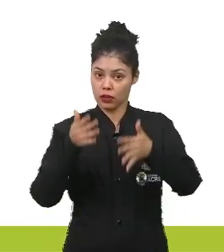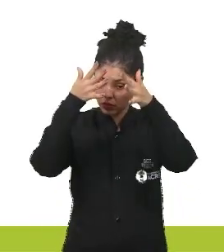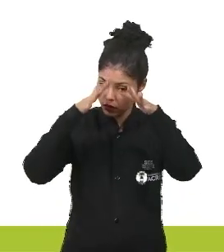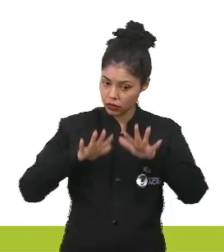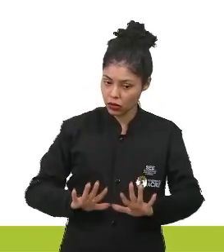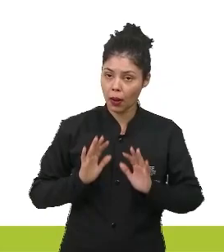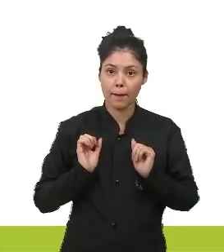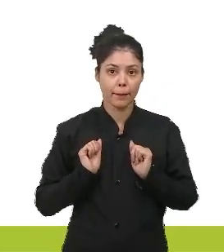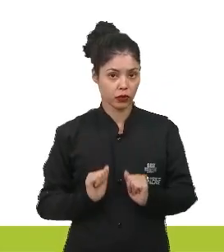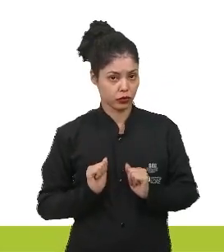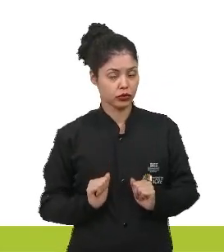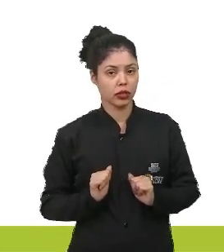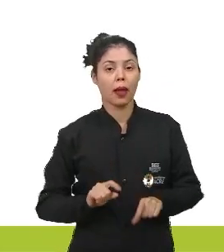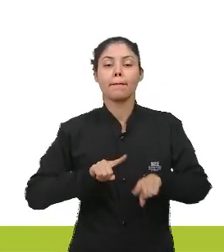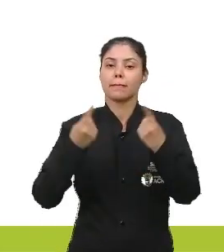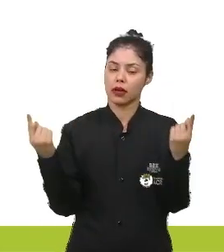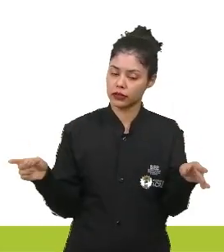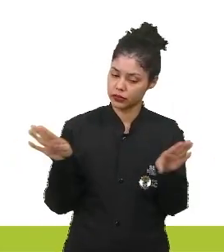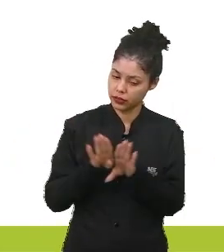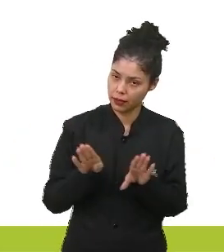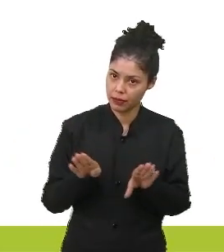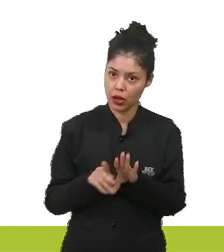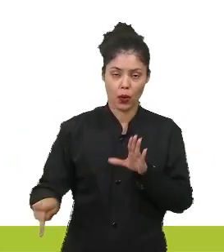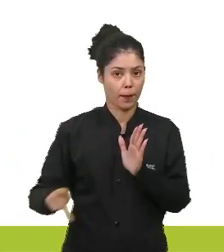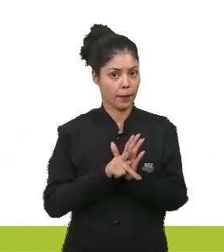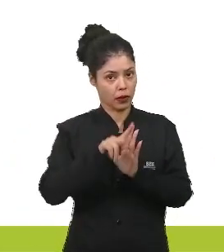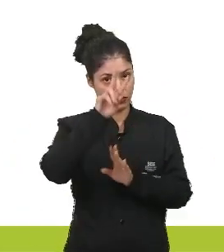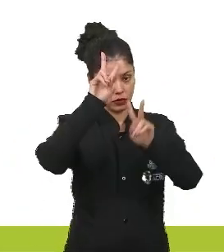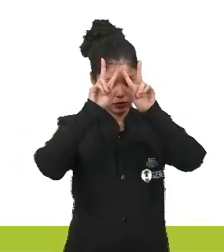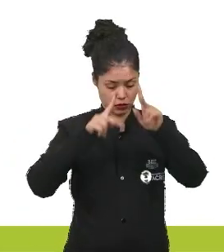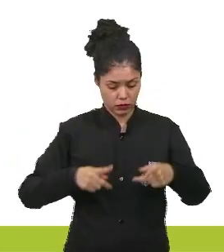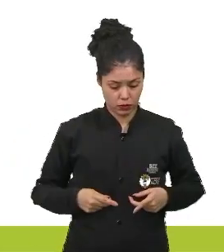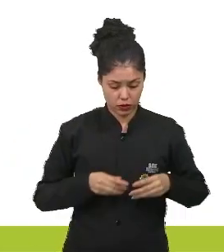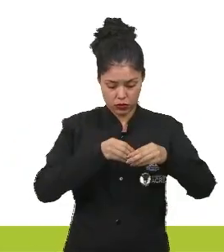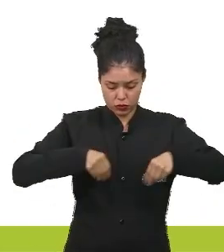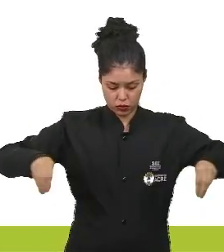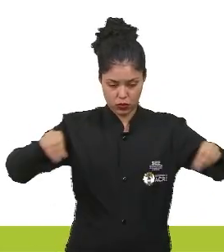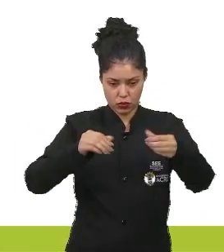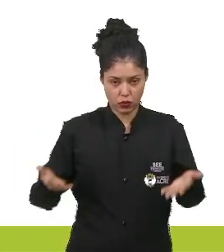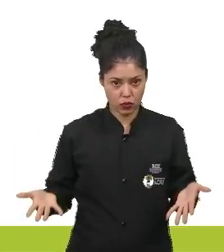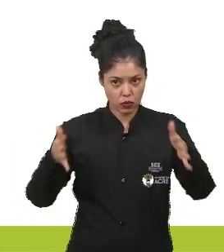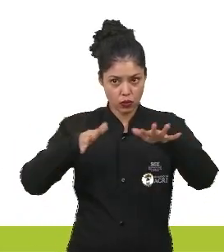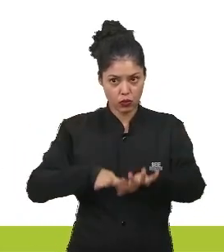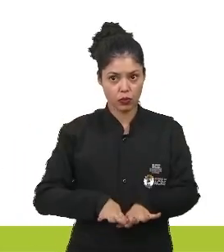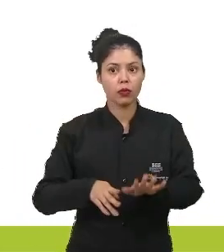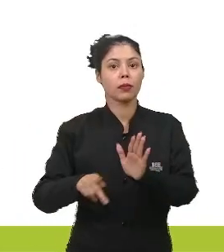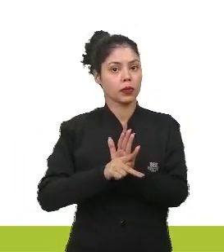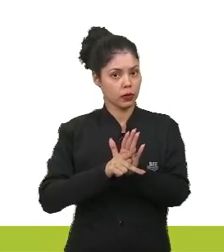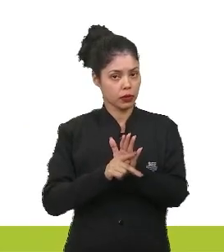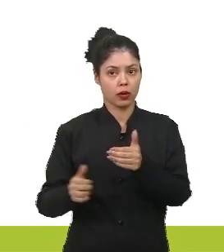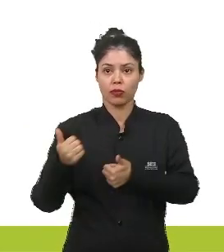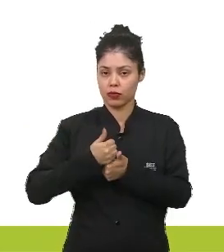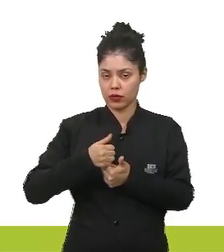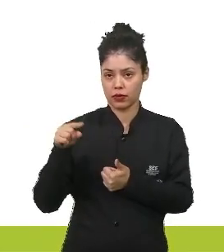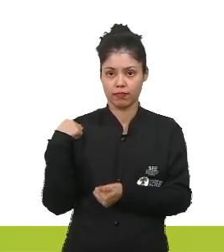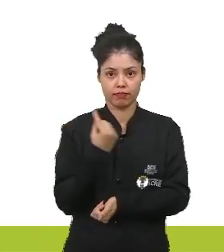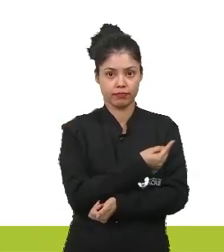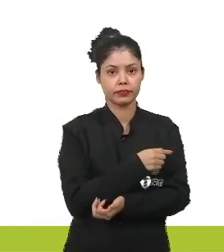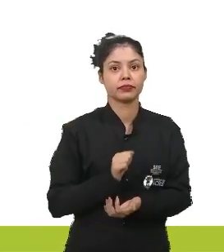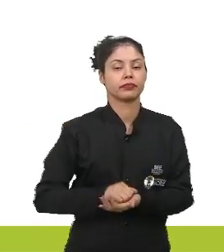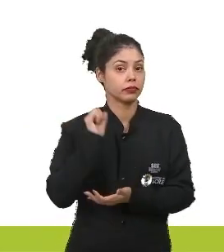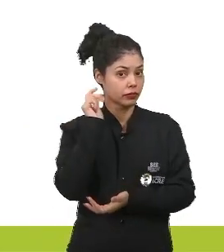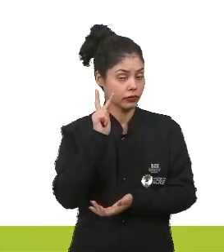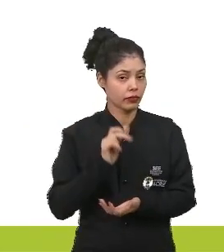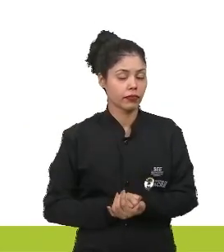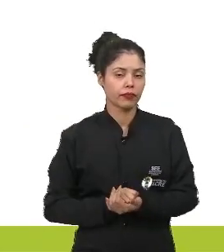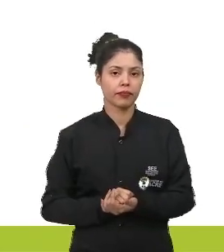como pode ser algo artificial. Pode ser que nós, seres humanos, estejamos promovendo essa sucessão ecológica. Ok?